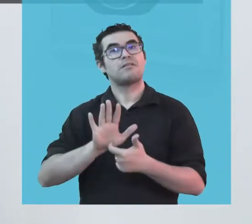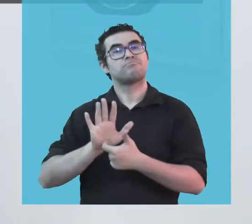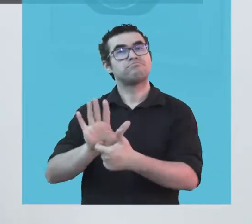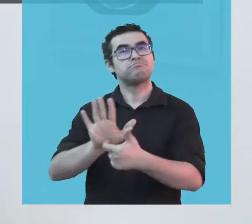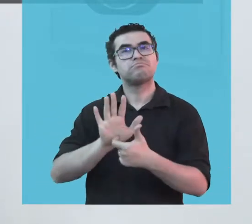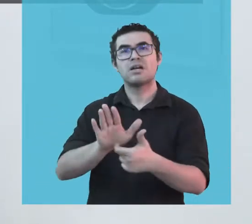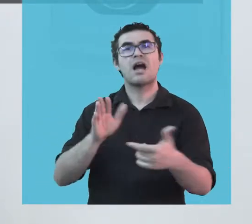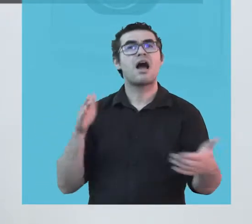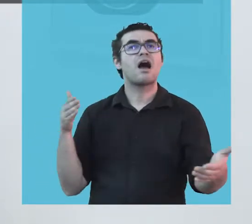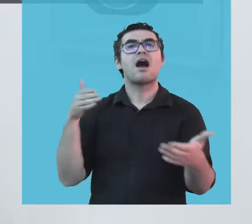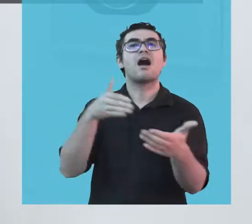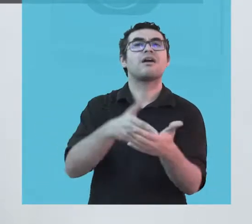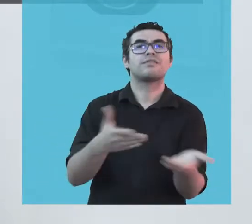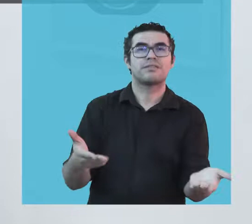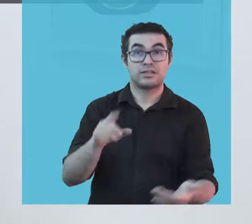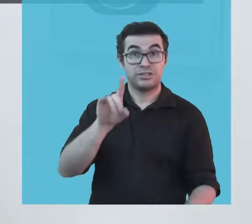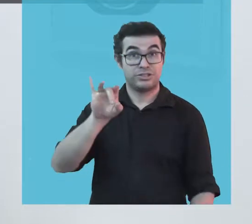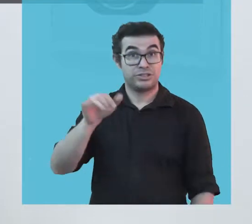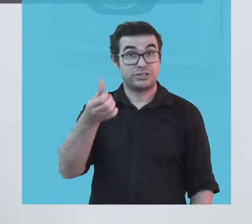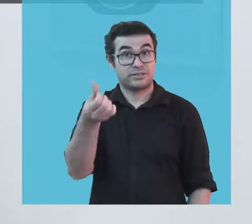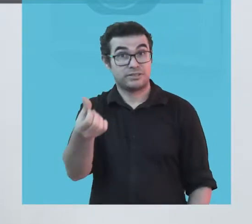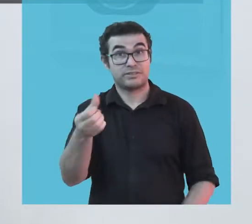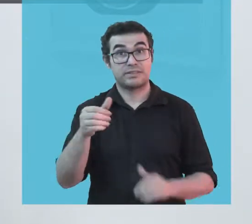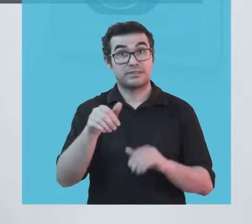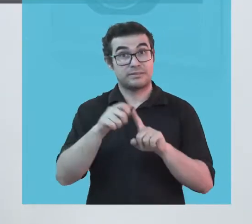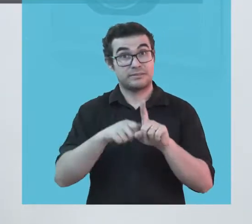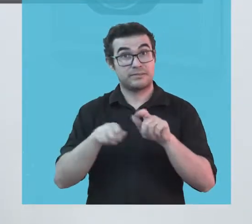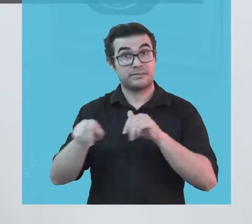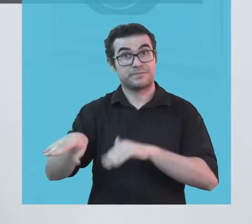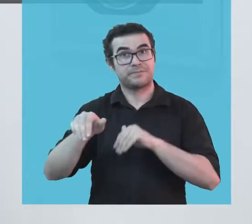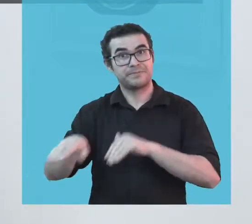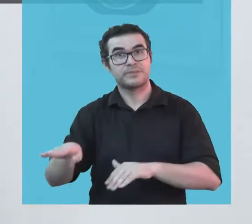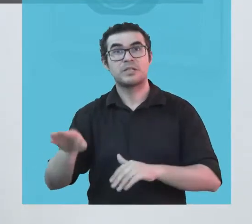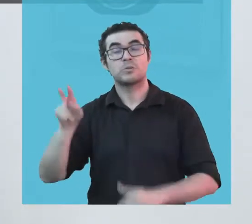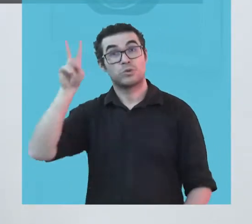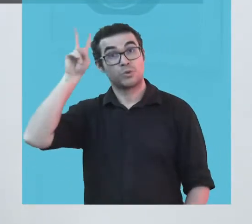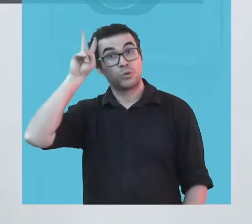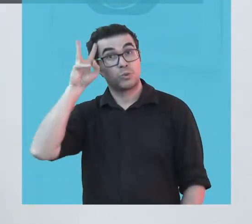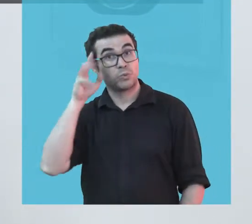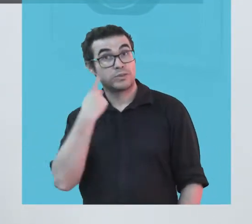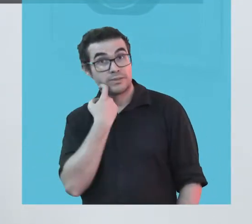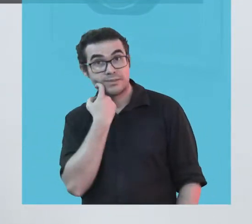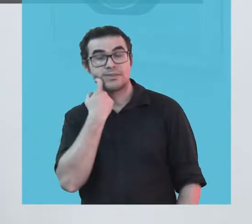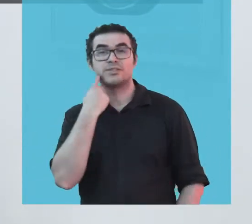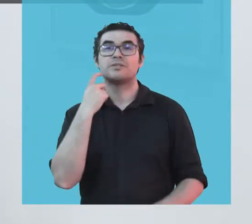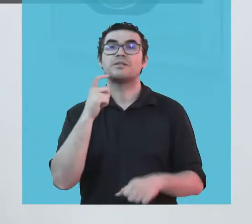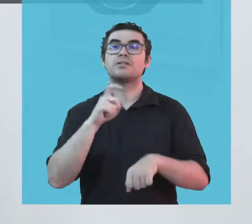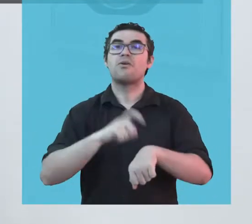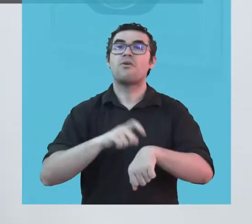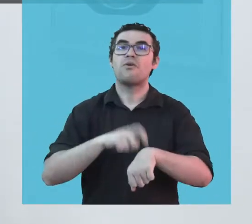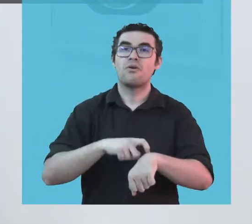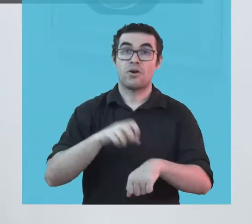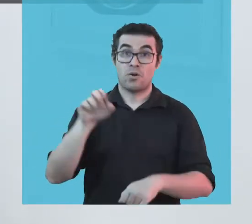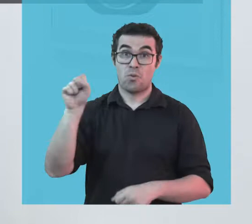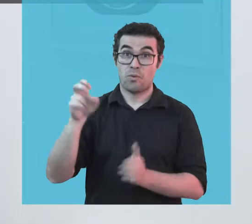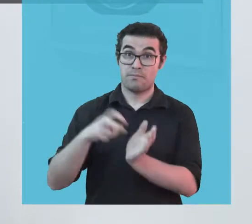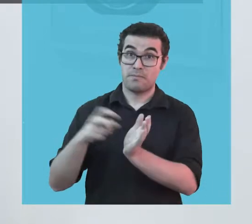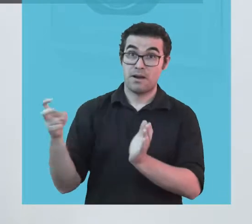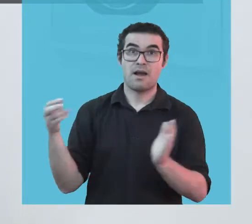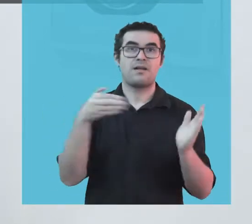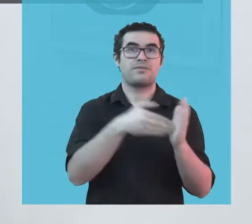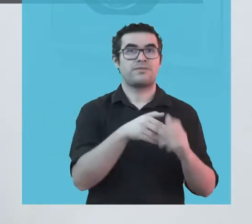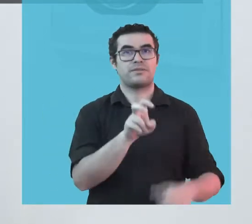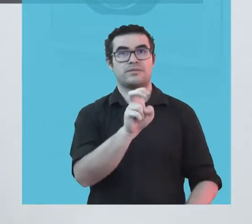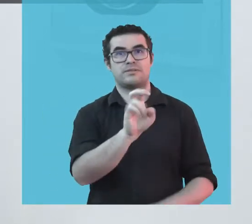cartaz aqui no Museu de Arte da UFC até o dia 6 de setembro, de segunda a sexta-feira, das 8 da manhã